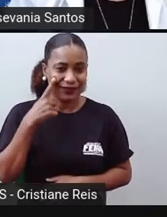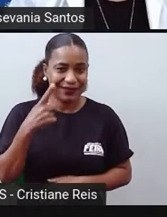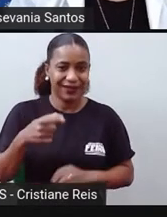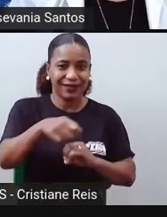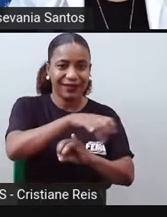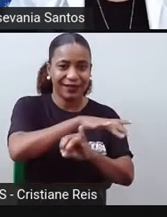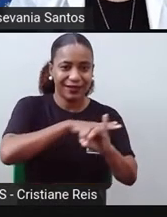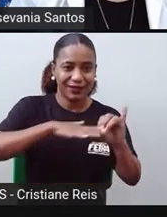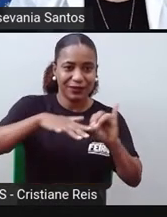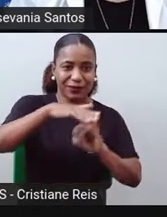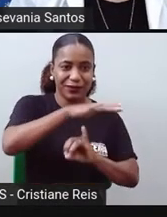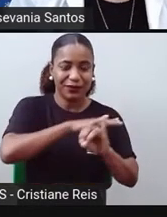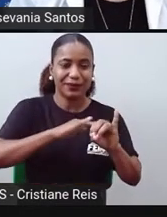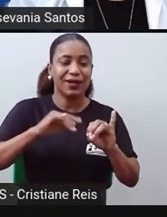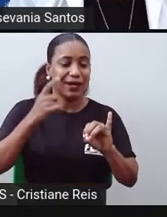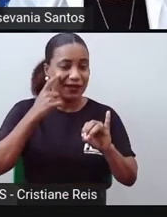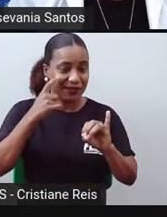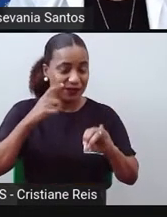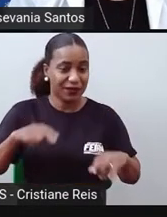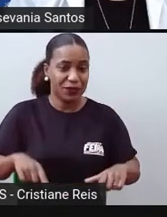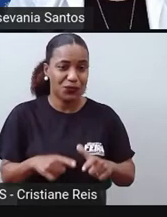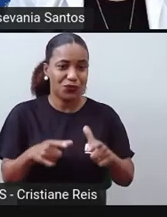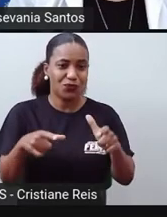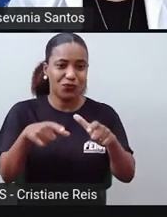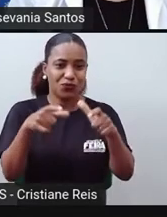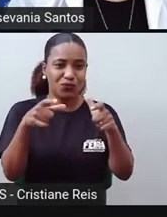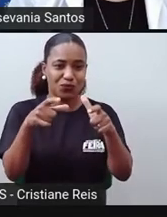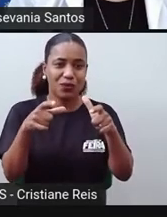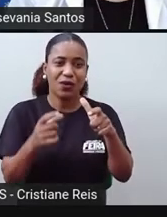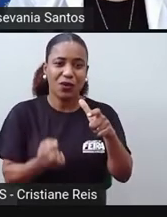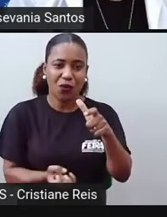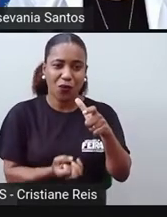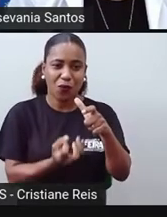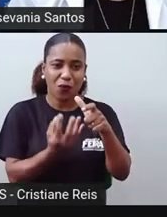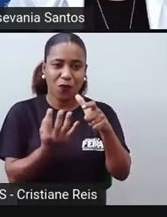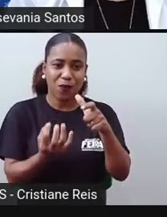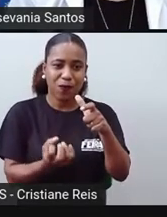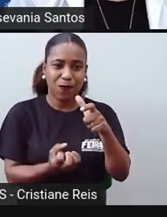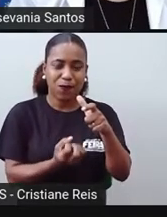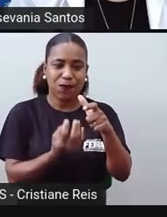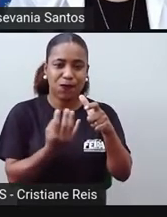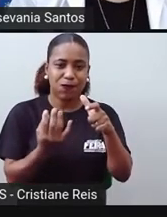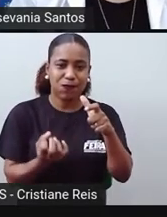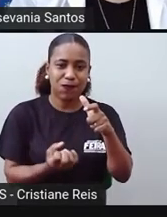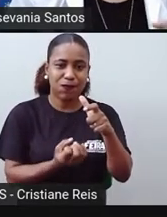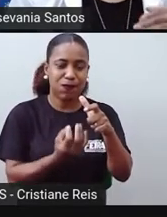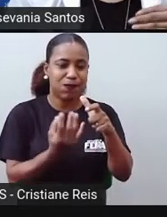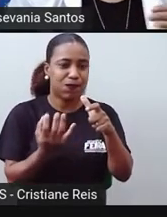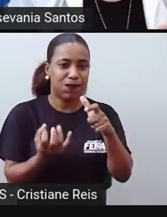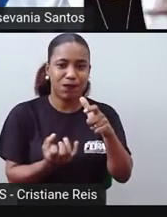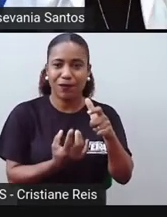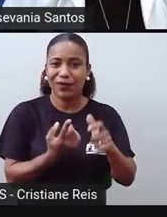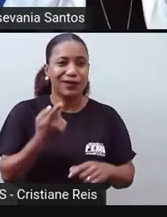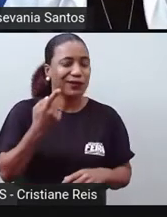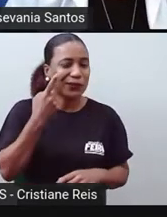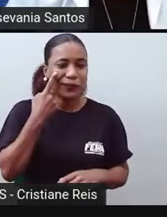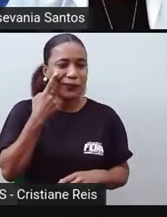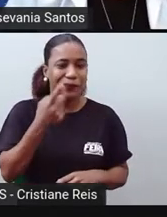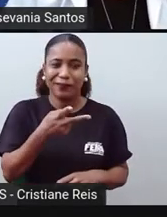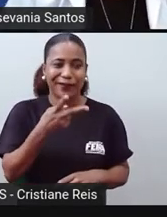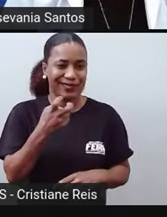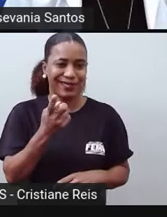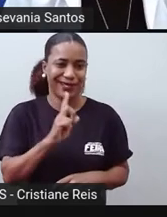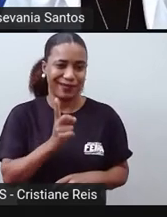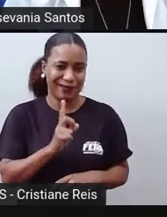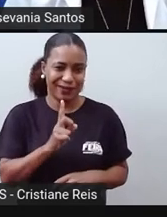a gente tem aqui o magma no interior da Terra e que ele entra em erupção, mas que você não percebe muito porque o oceano está ali e está cumprindo,